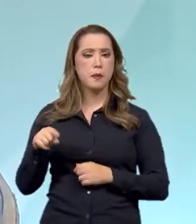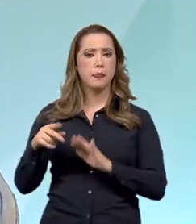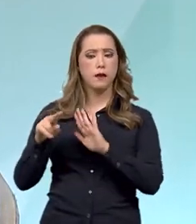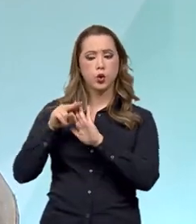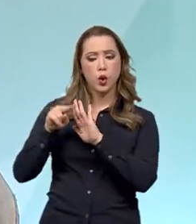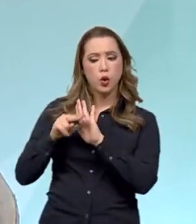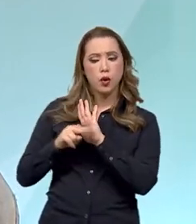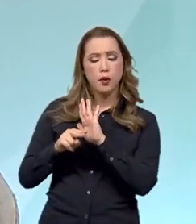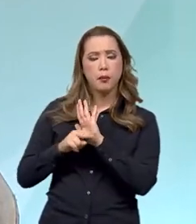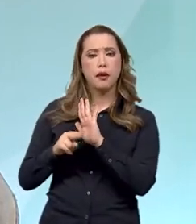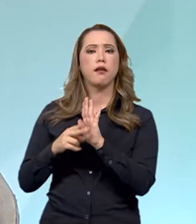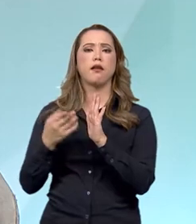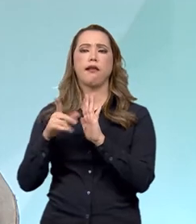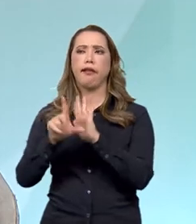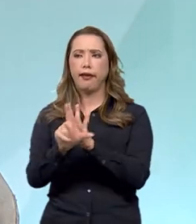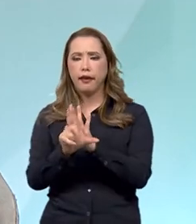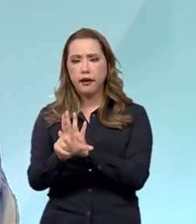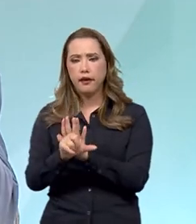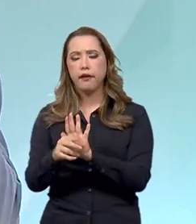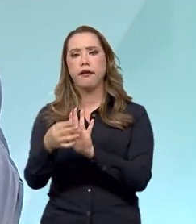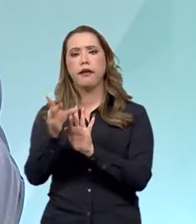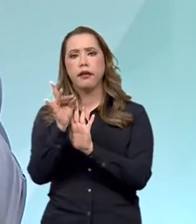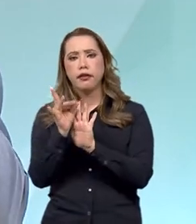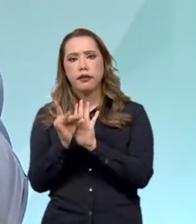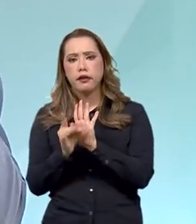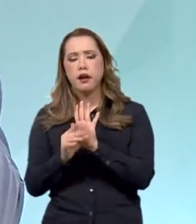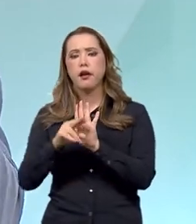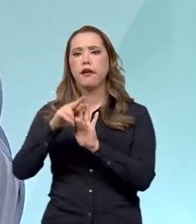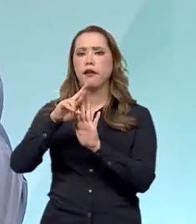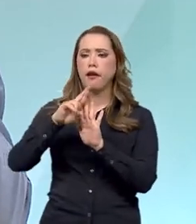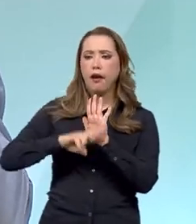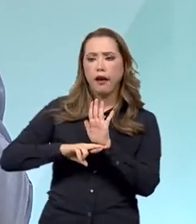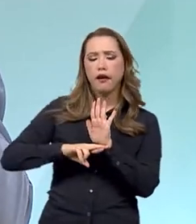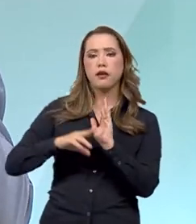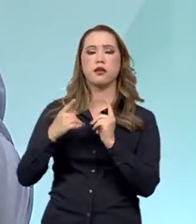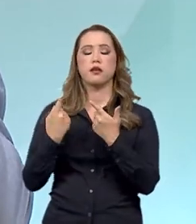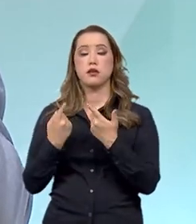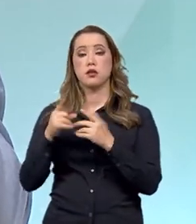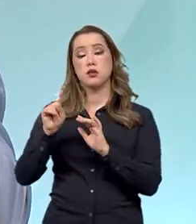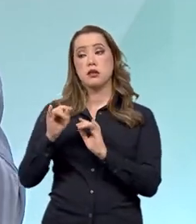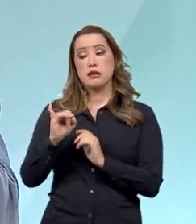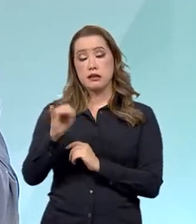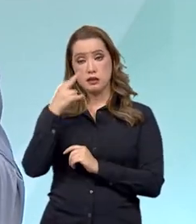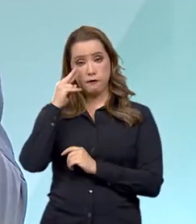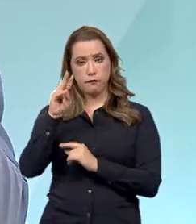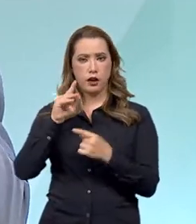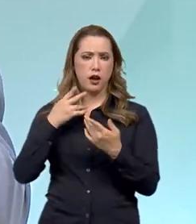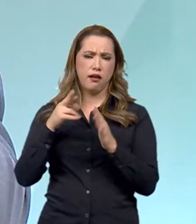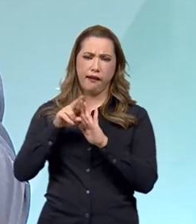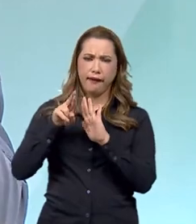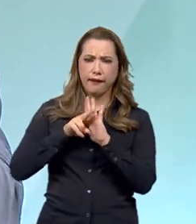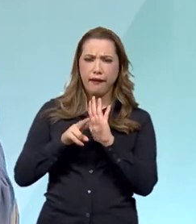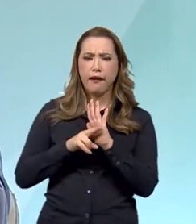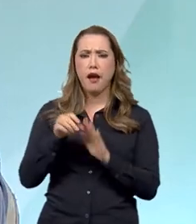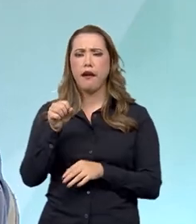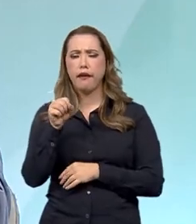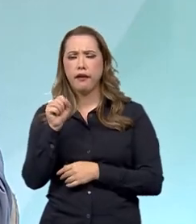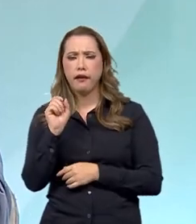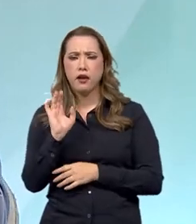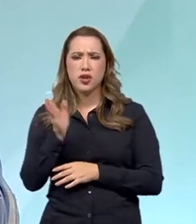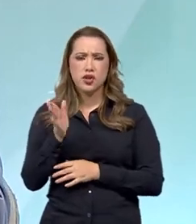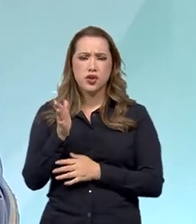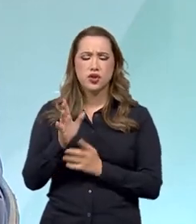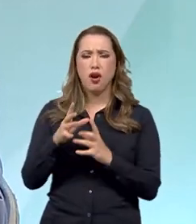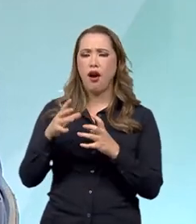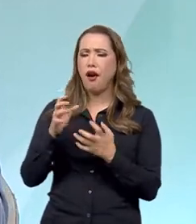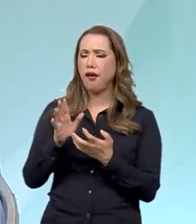portarias. Ele procurou revogar aquelas que não mais correspondiam, não mais estavam de